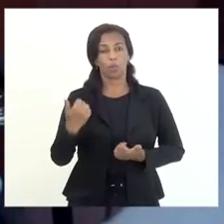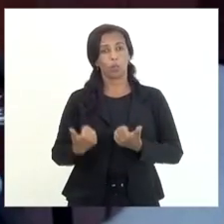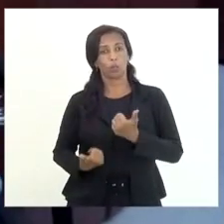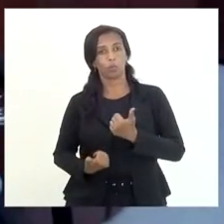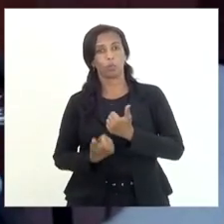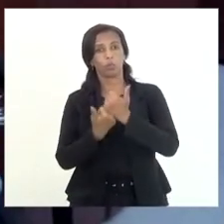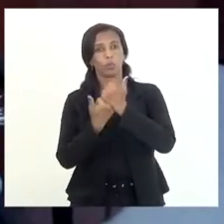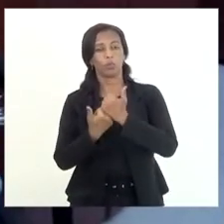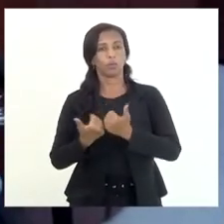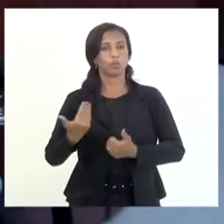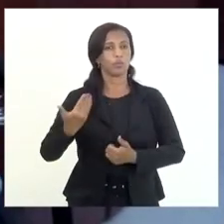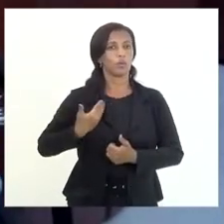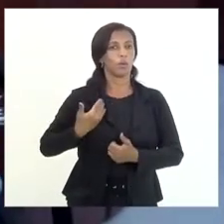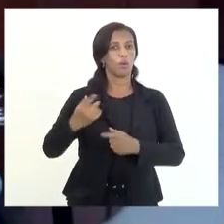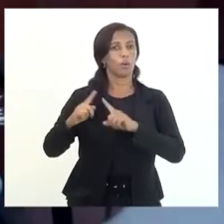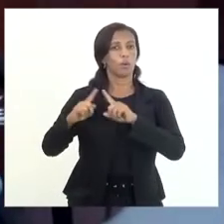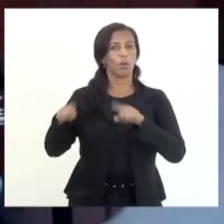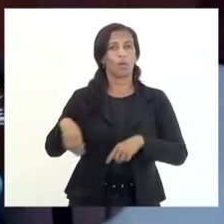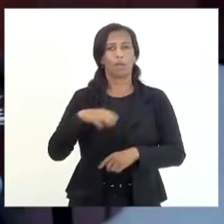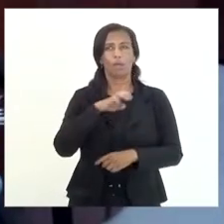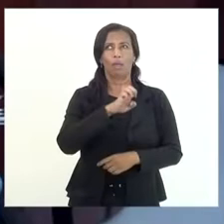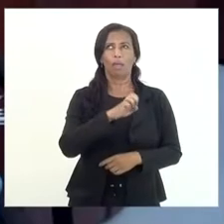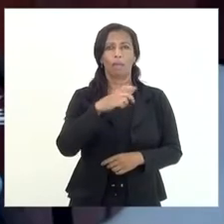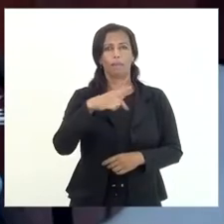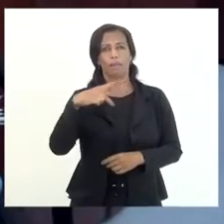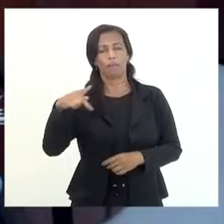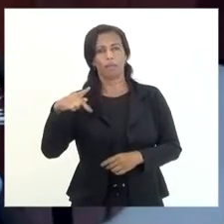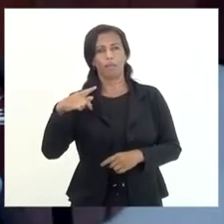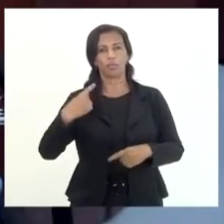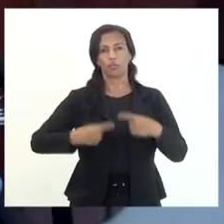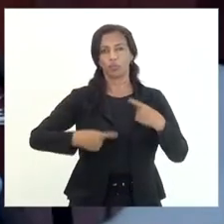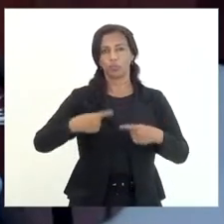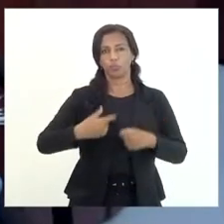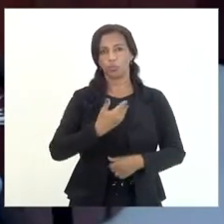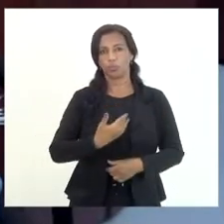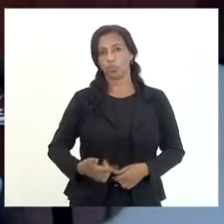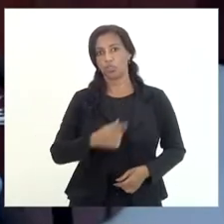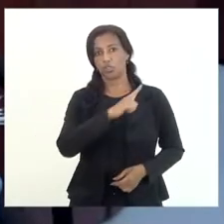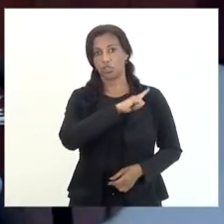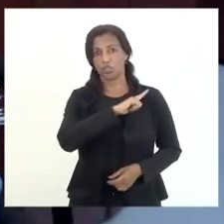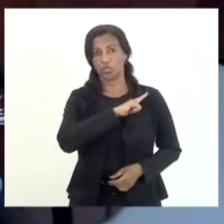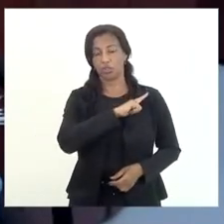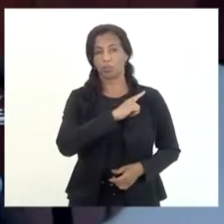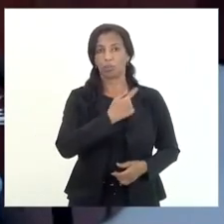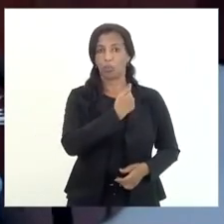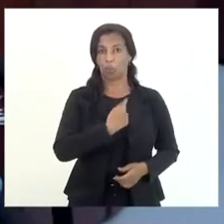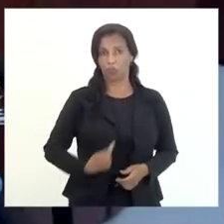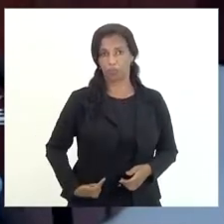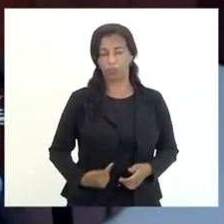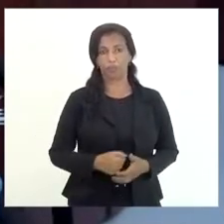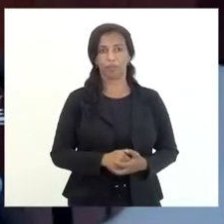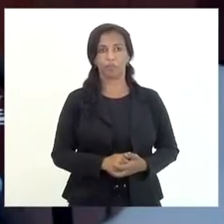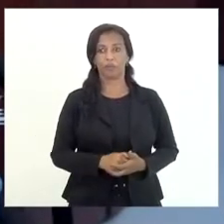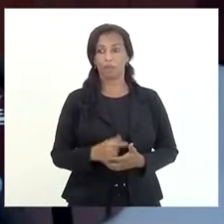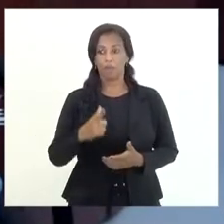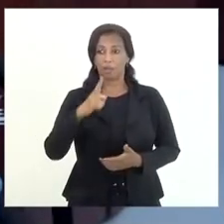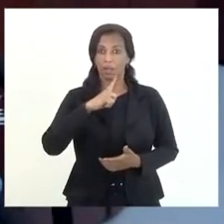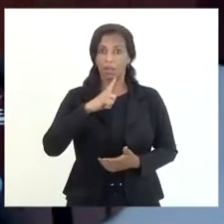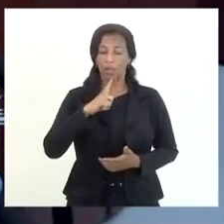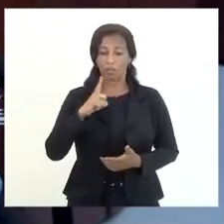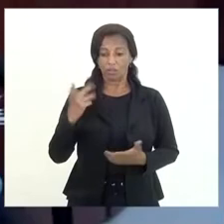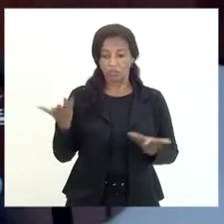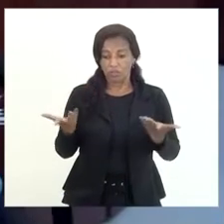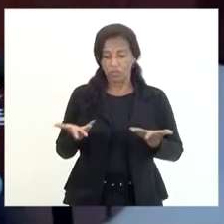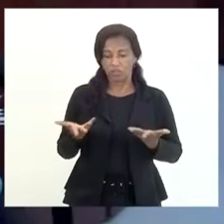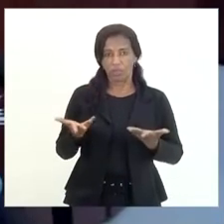um colega daquele concurso EPPGG de políticas públicas e gestão governamental para que a gente tivesse